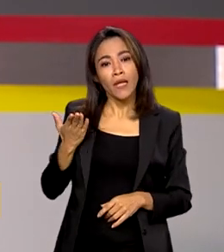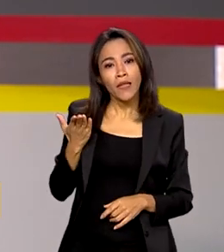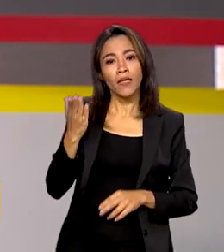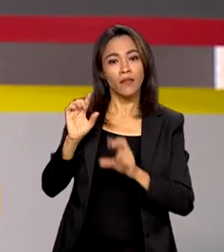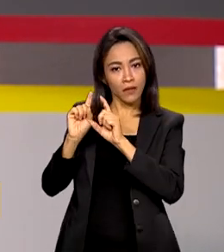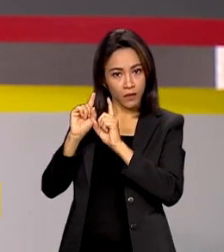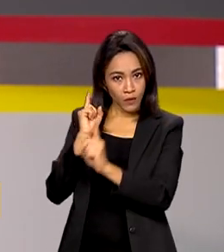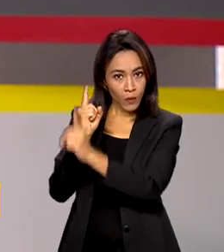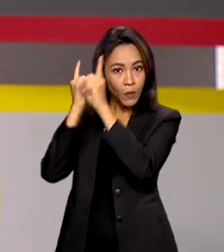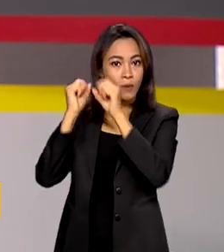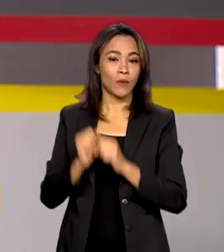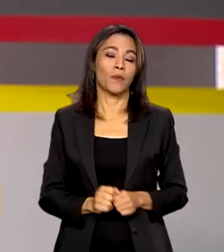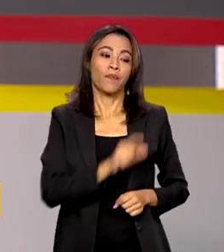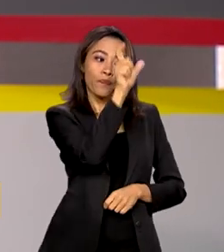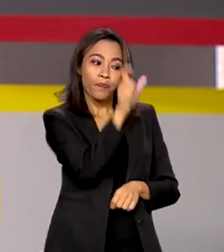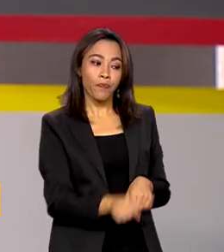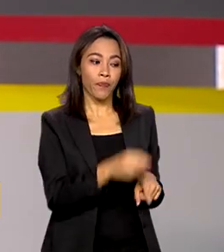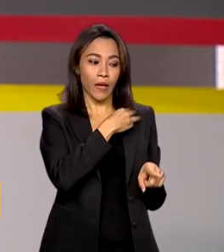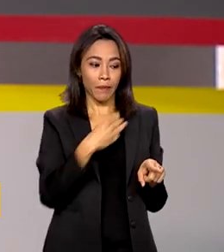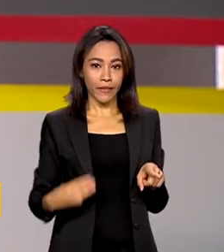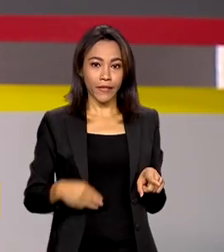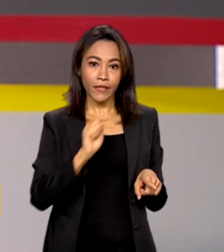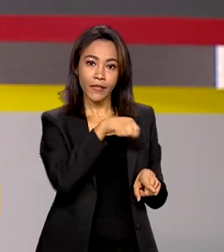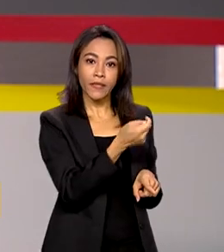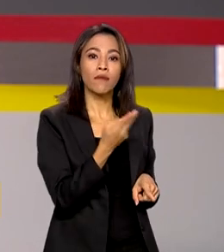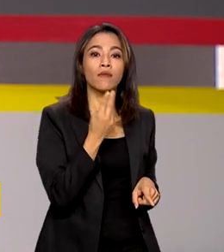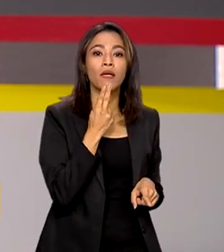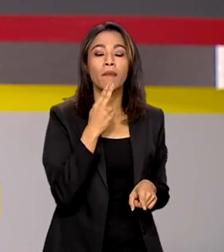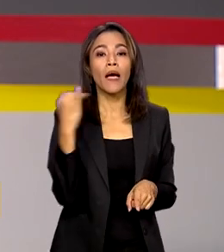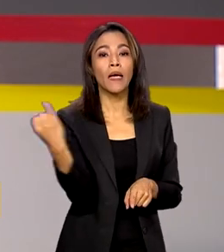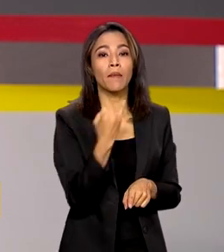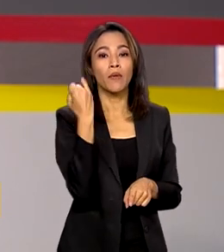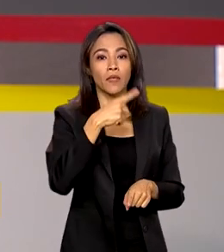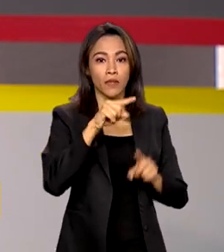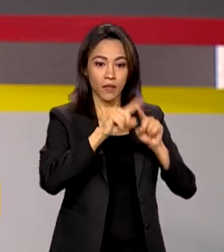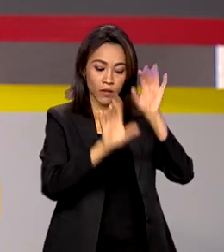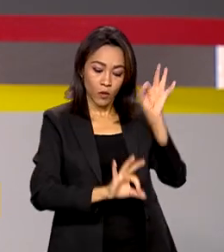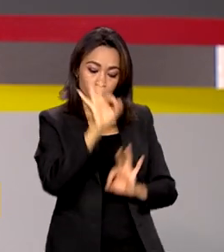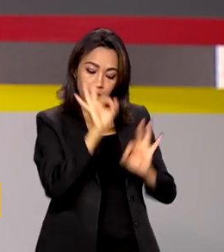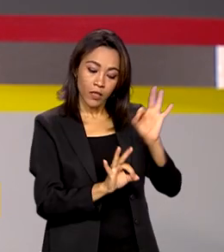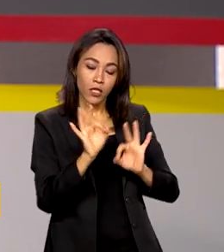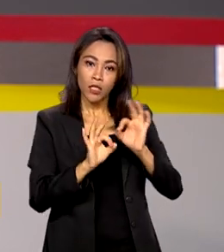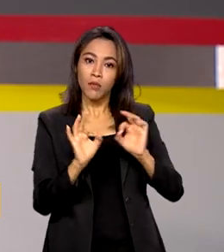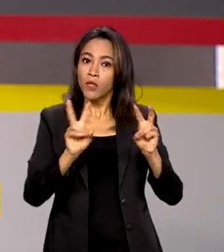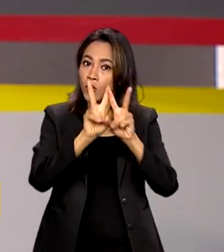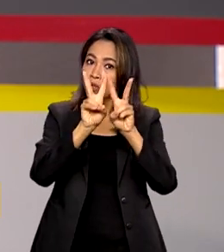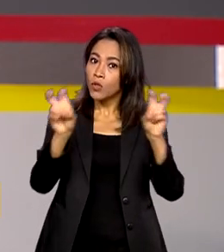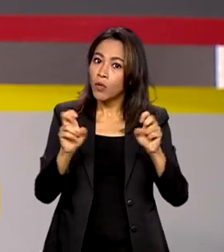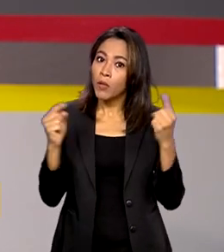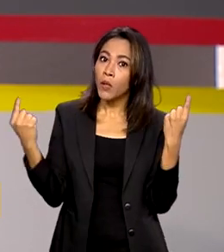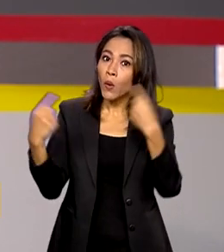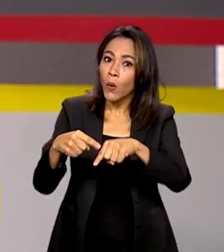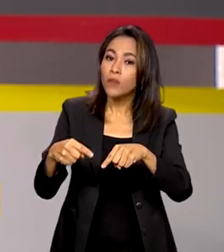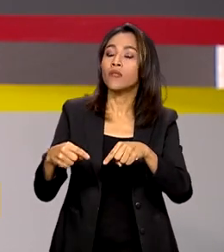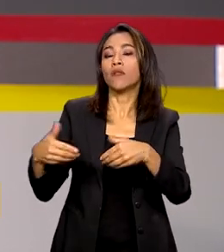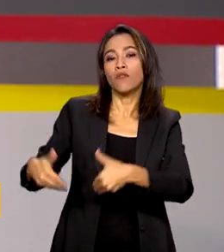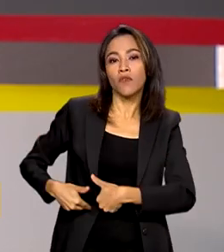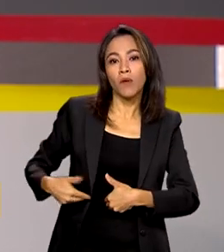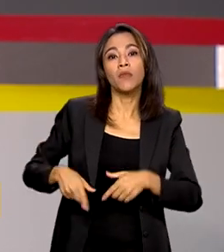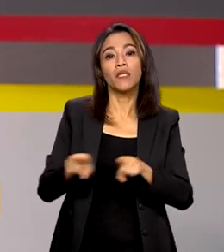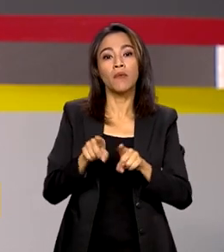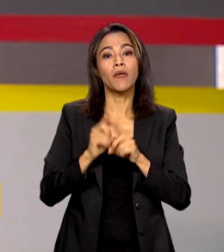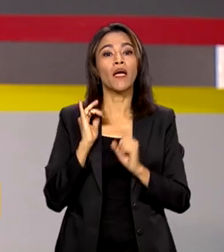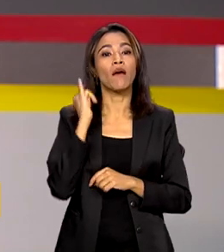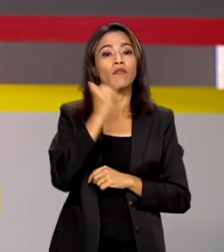ministra Simone Tebet destacou a importância do planejamento no combate à fome e citou o Plano Plurianual, que define as